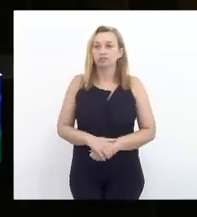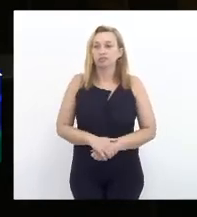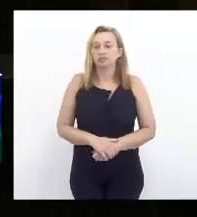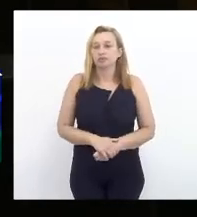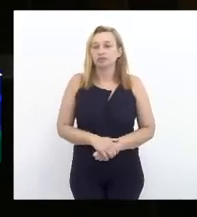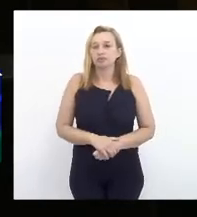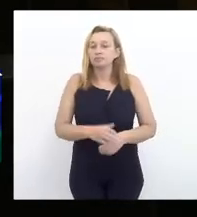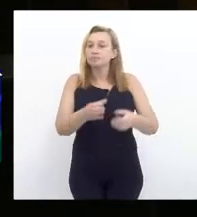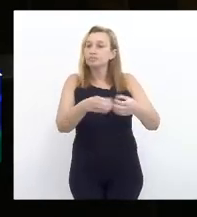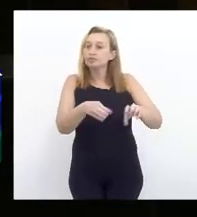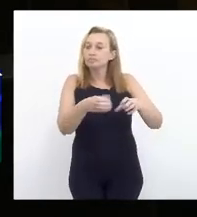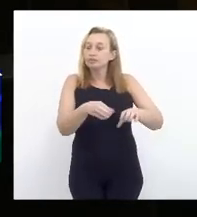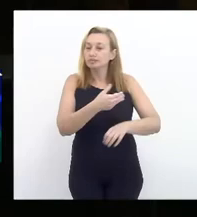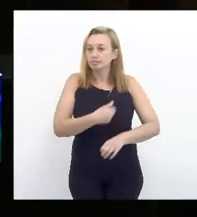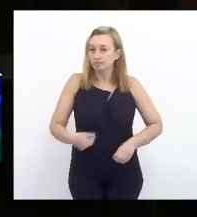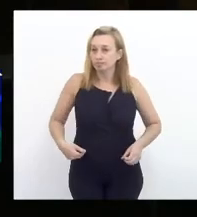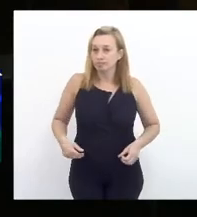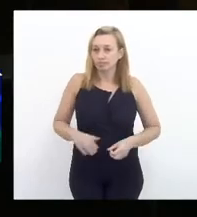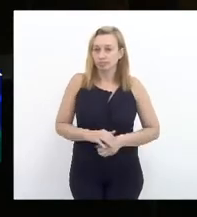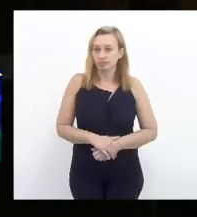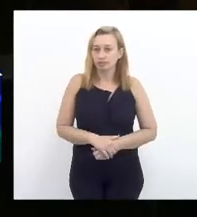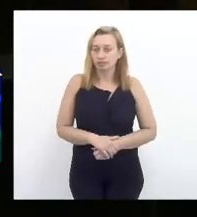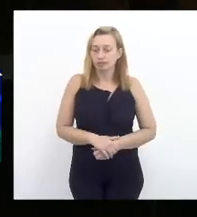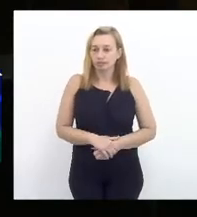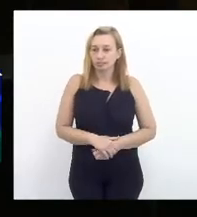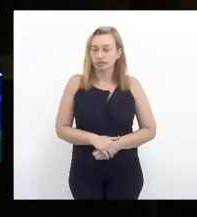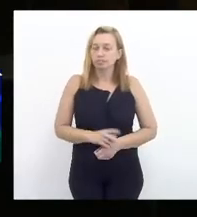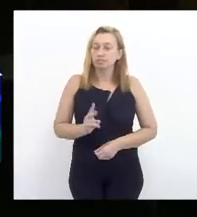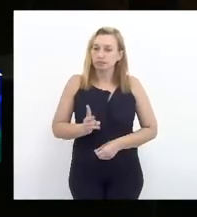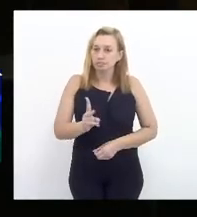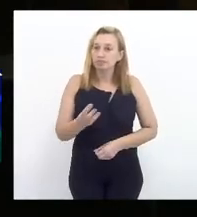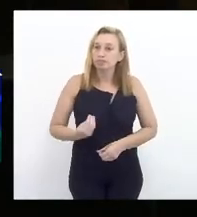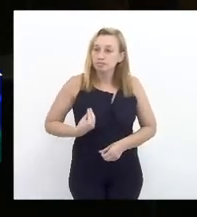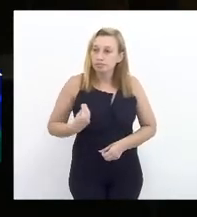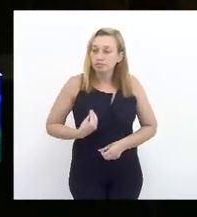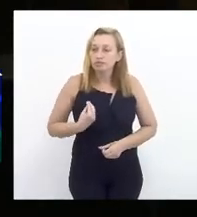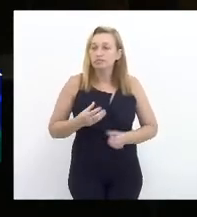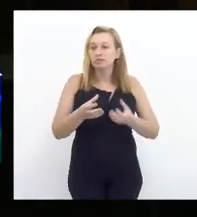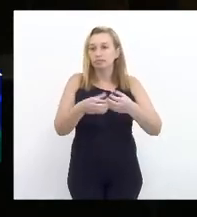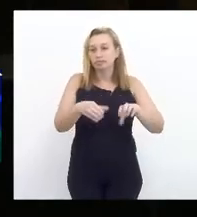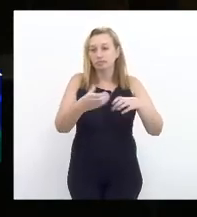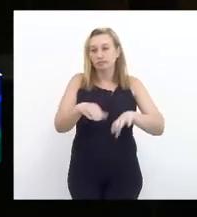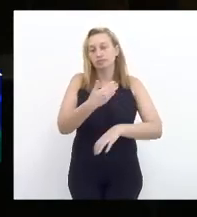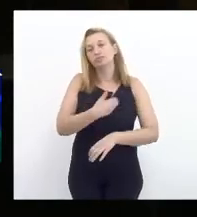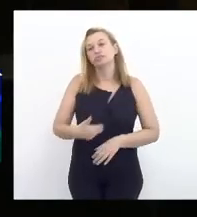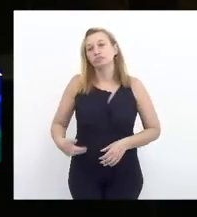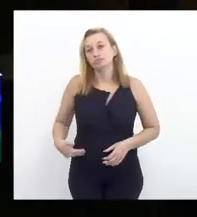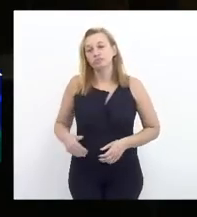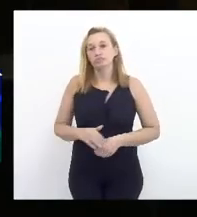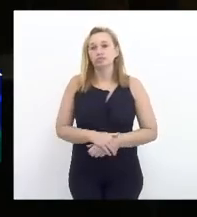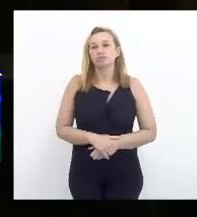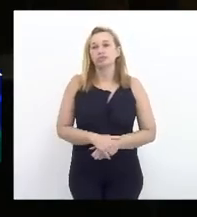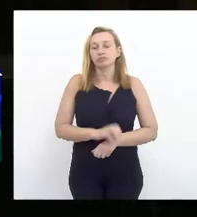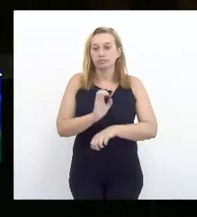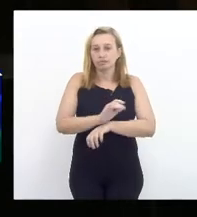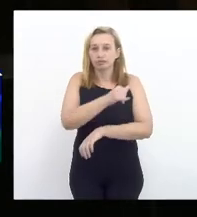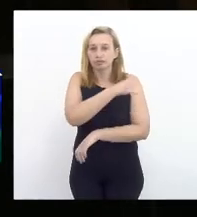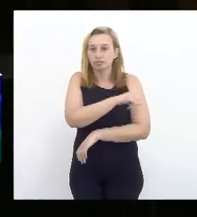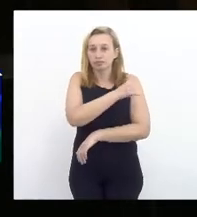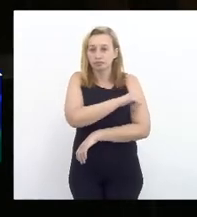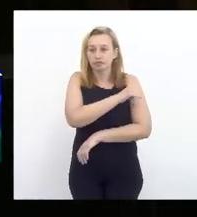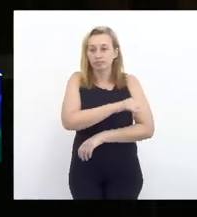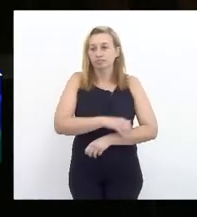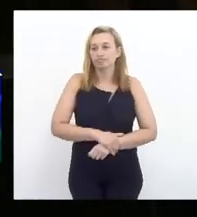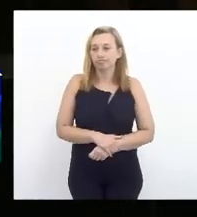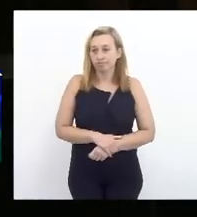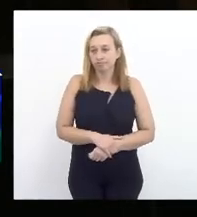concurso público, para manter vivo os concursos públicos no Estado do Rio